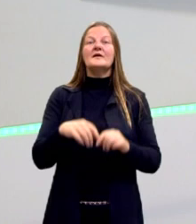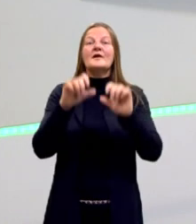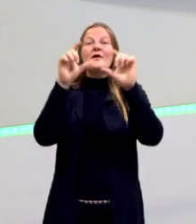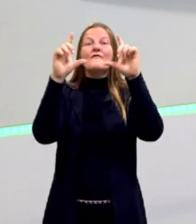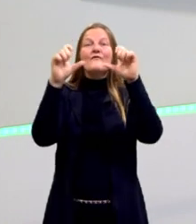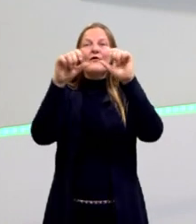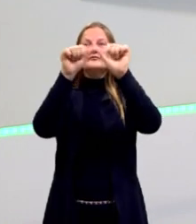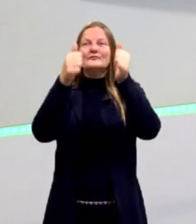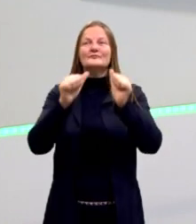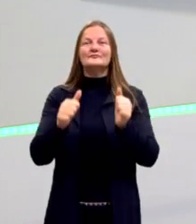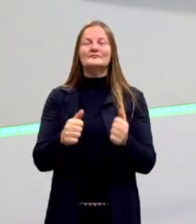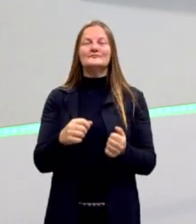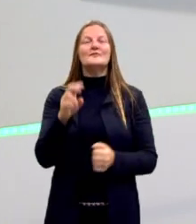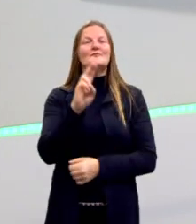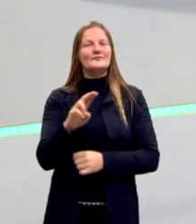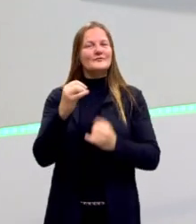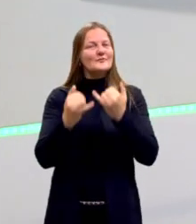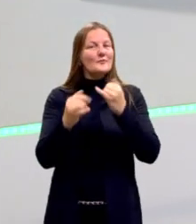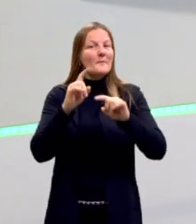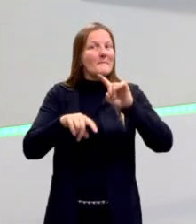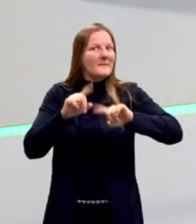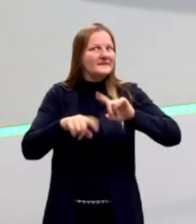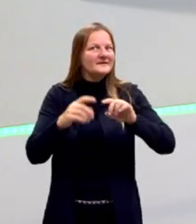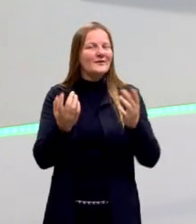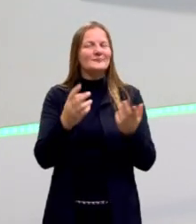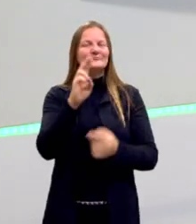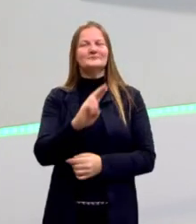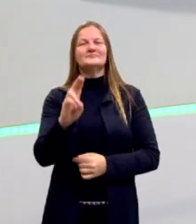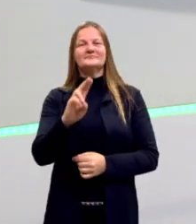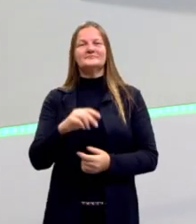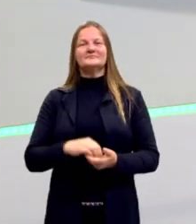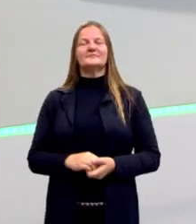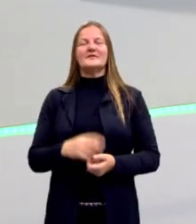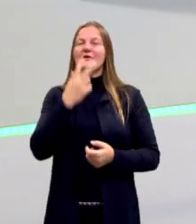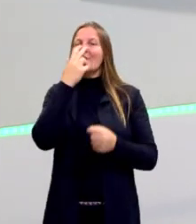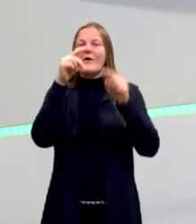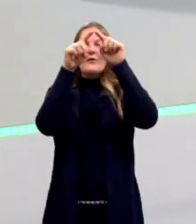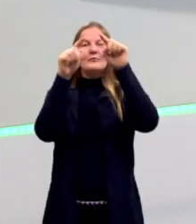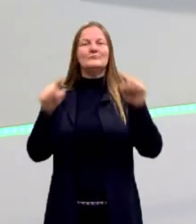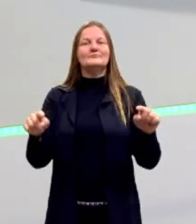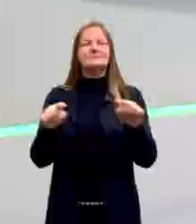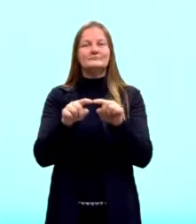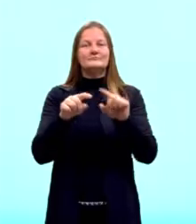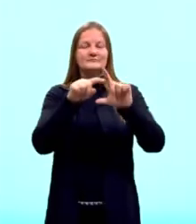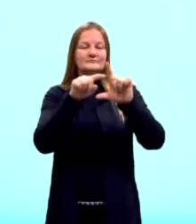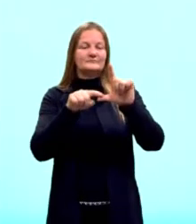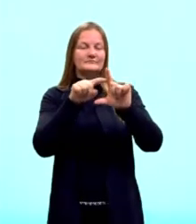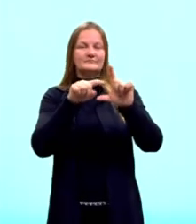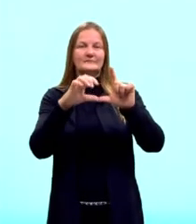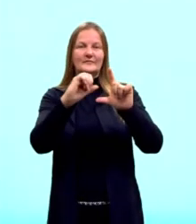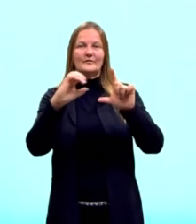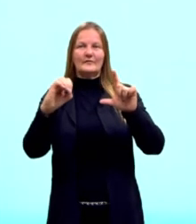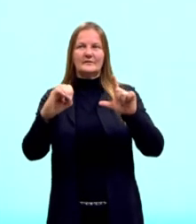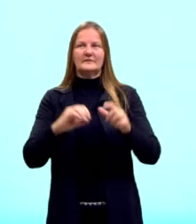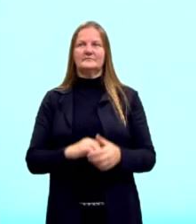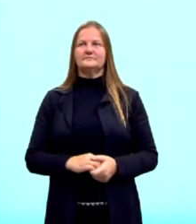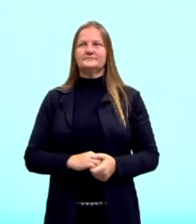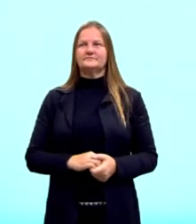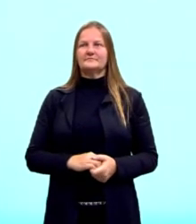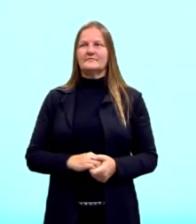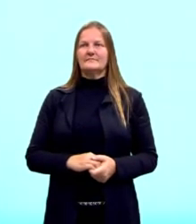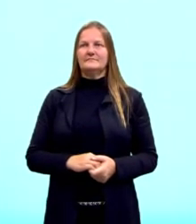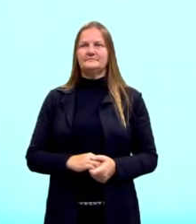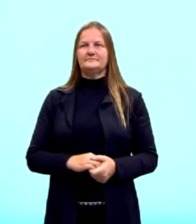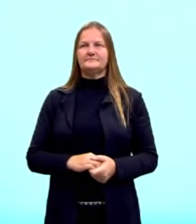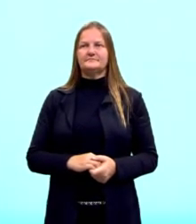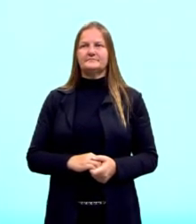instrumento, né, utilizado e ele é então no formato de um triângulo retângulo, tá? Um triângulo que possui este ângulo